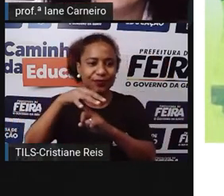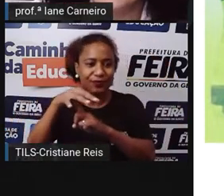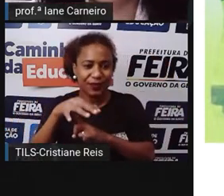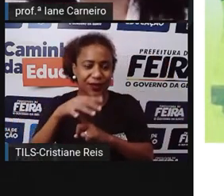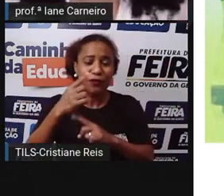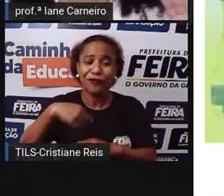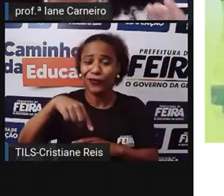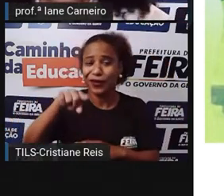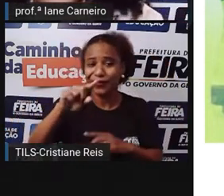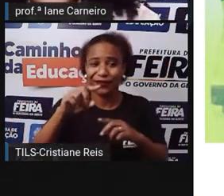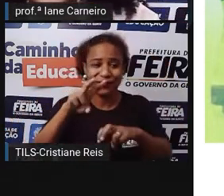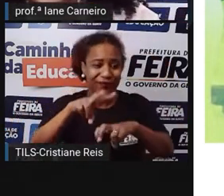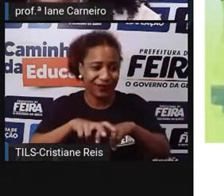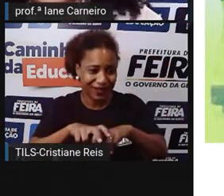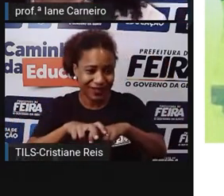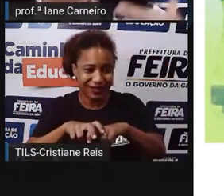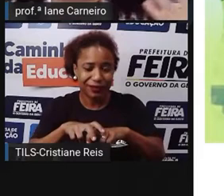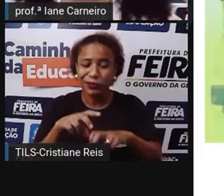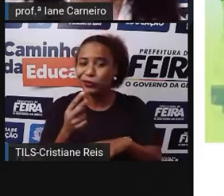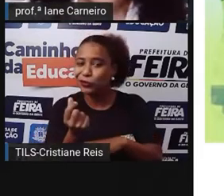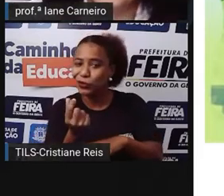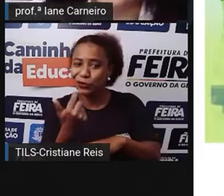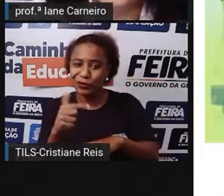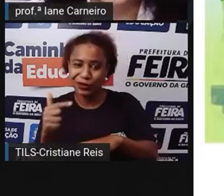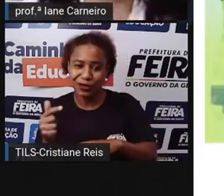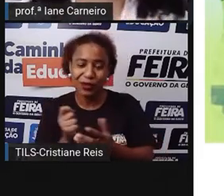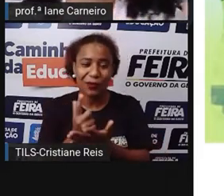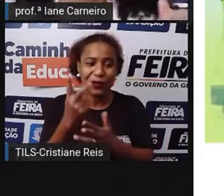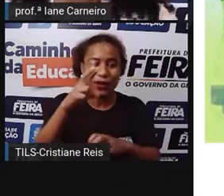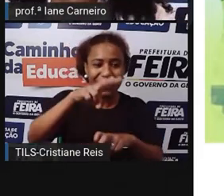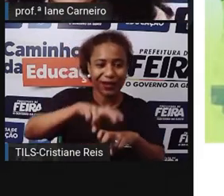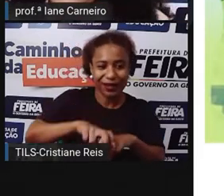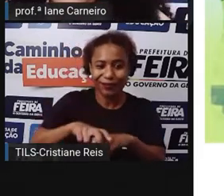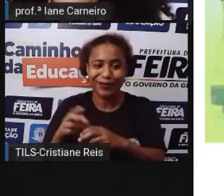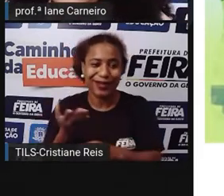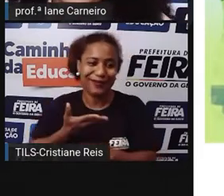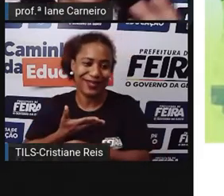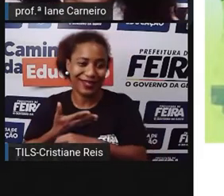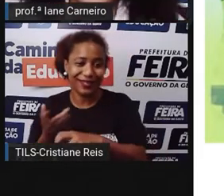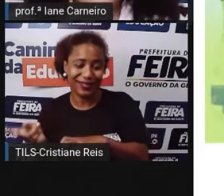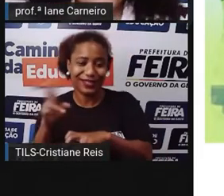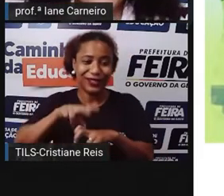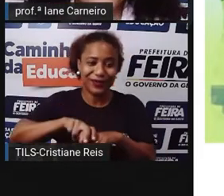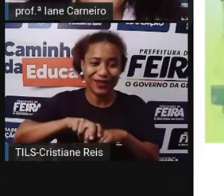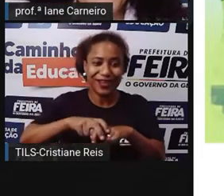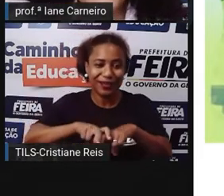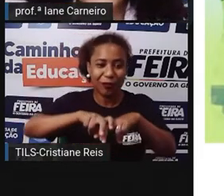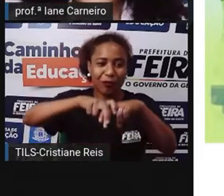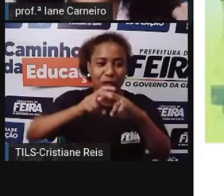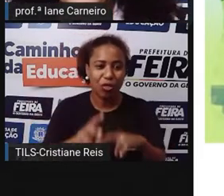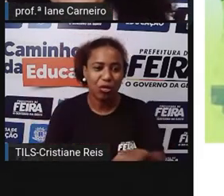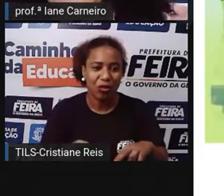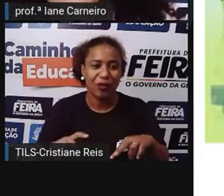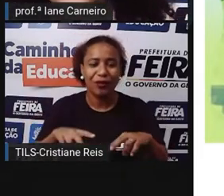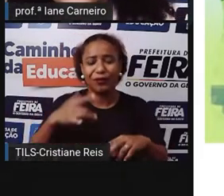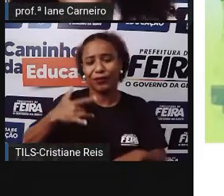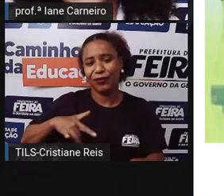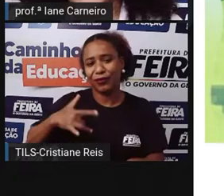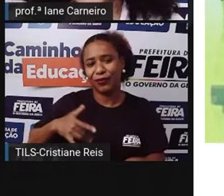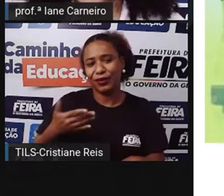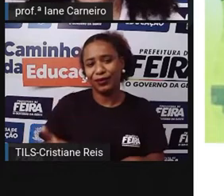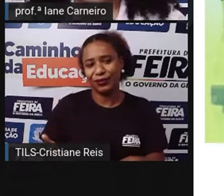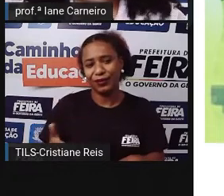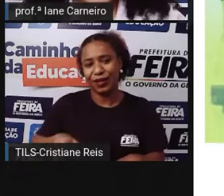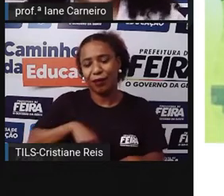uma cadeira A comadre Se sentar A comadre Se sentou A cadeira Esborrachou Tadinha da comadre Foi parar No